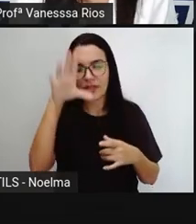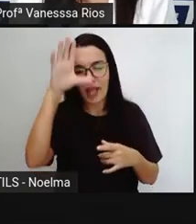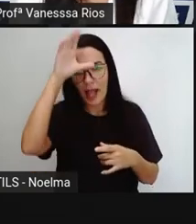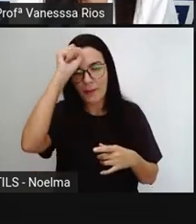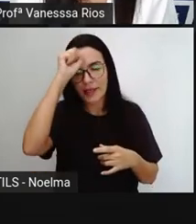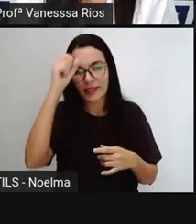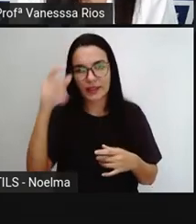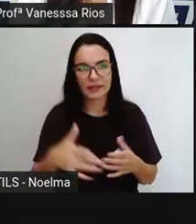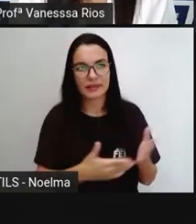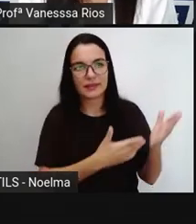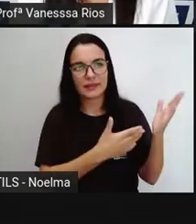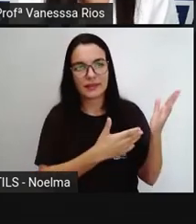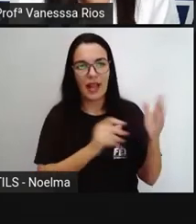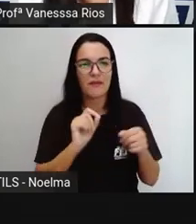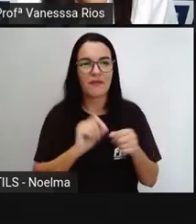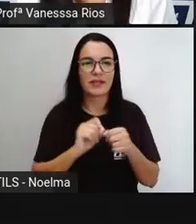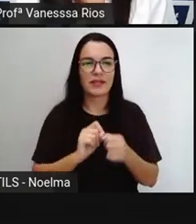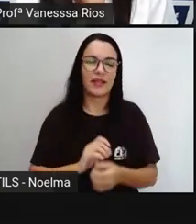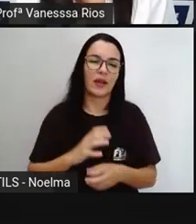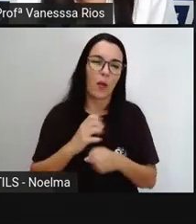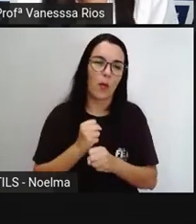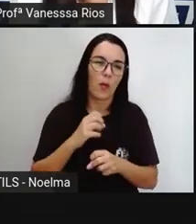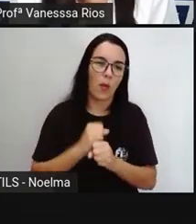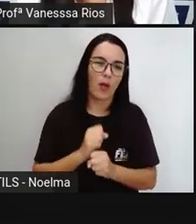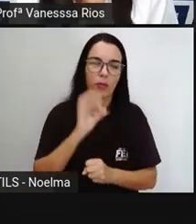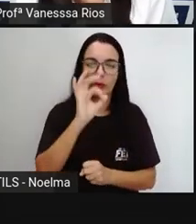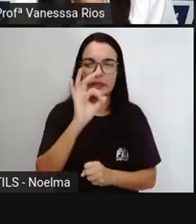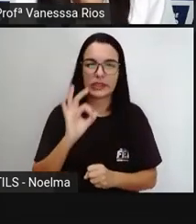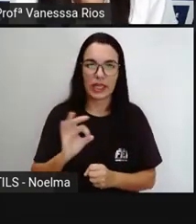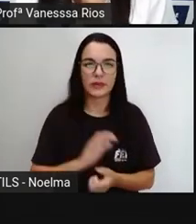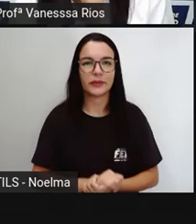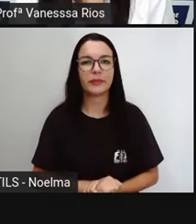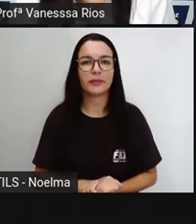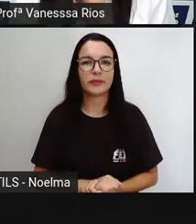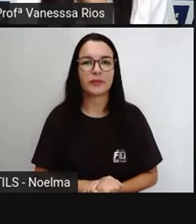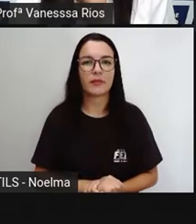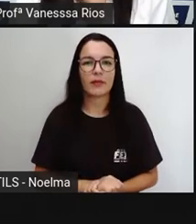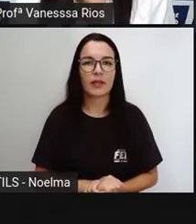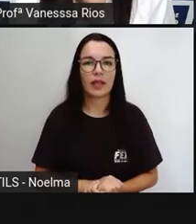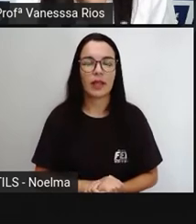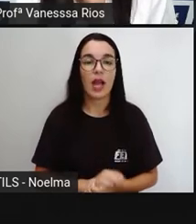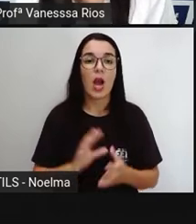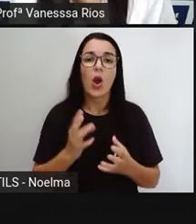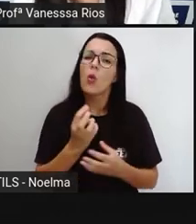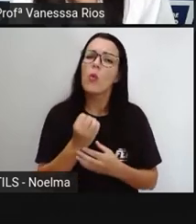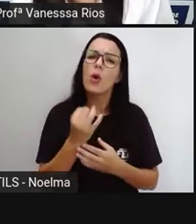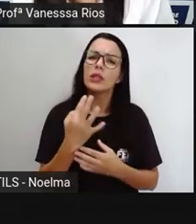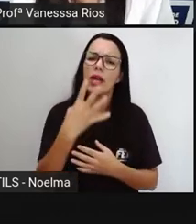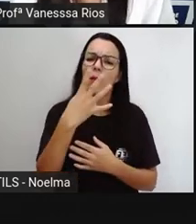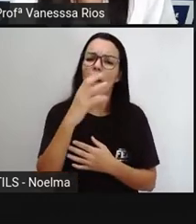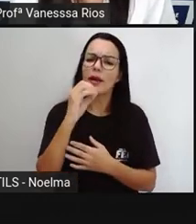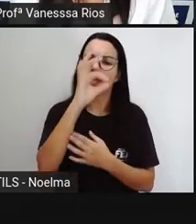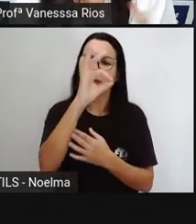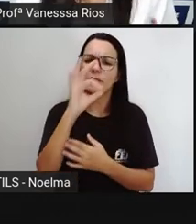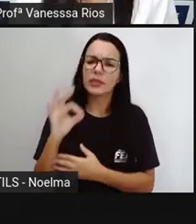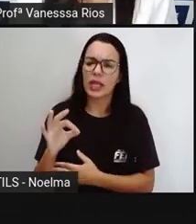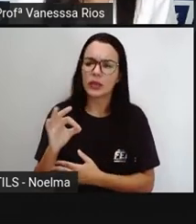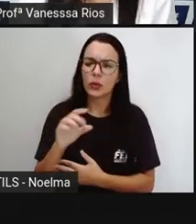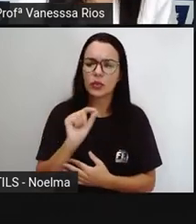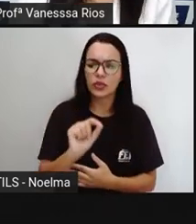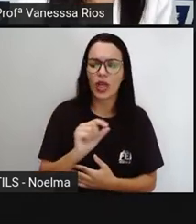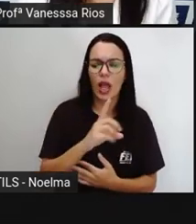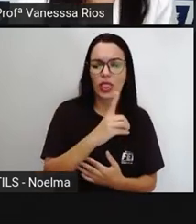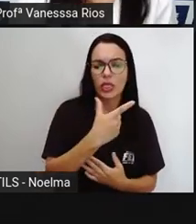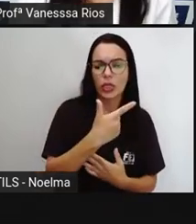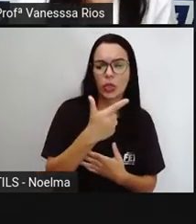observar como podemos calcular a porcentagem Certo? Então o desafio é quanto é 40%